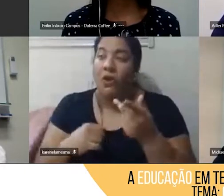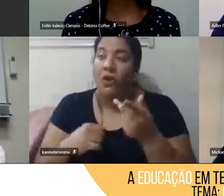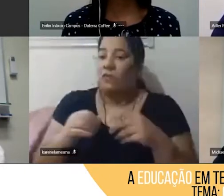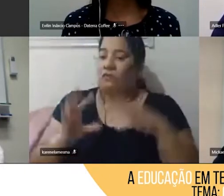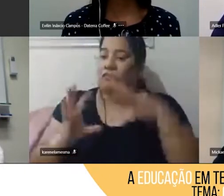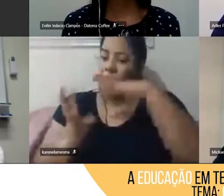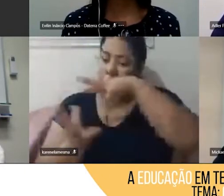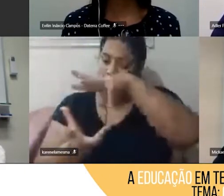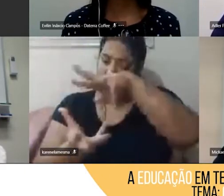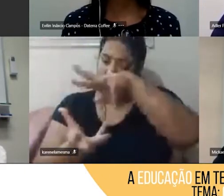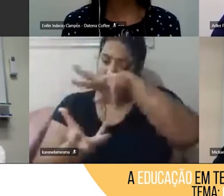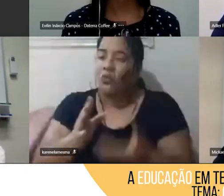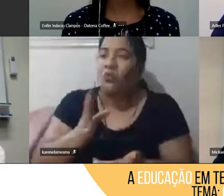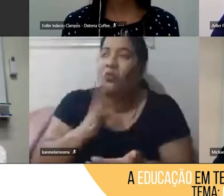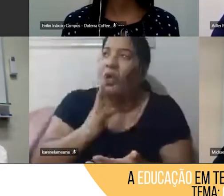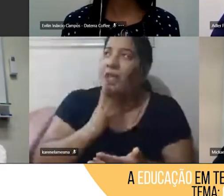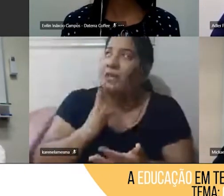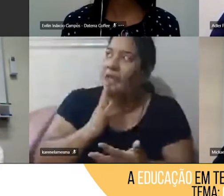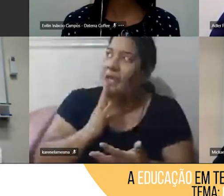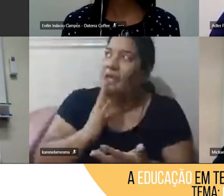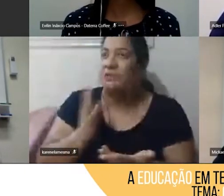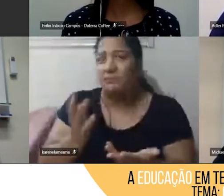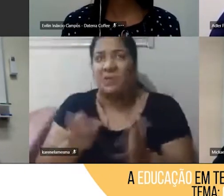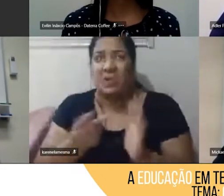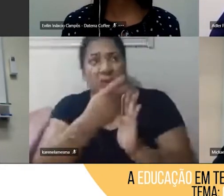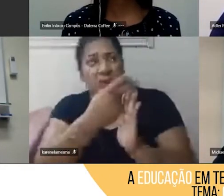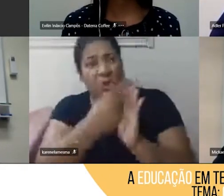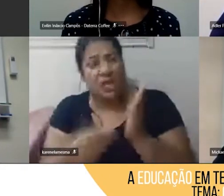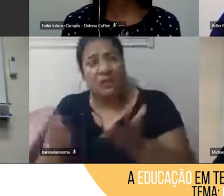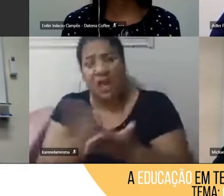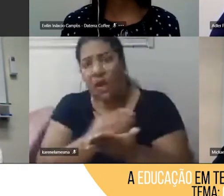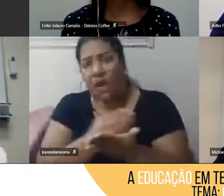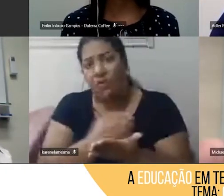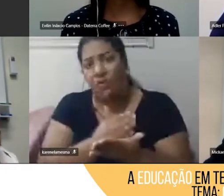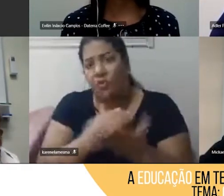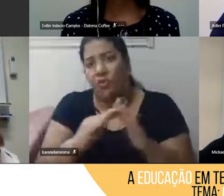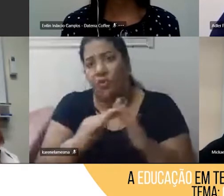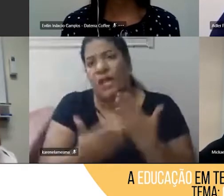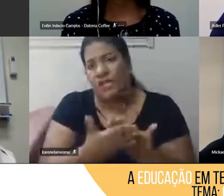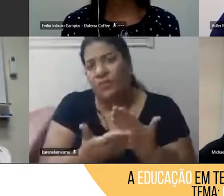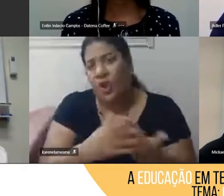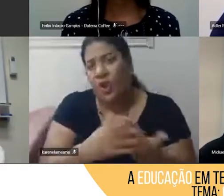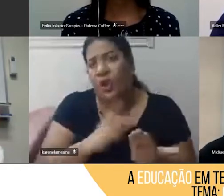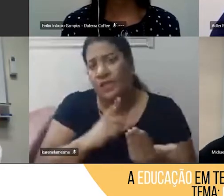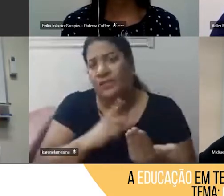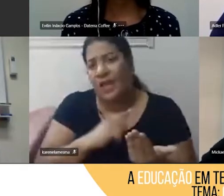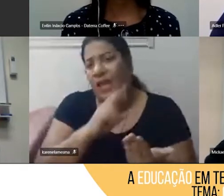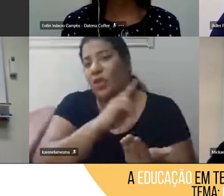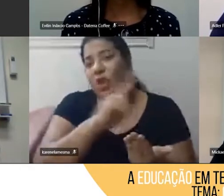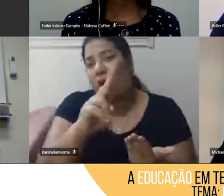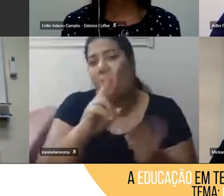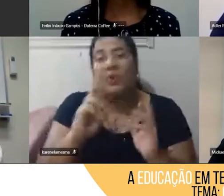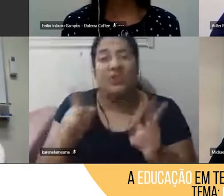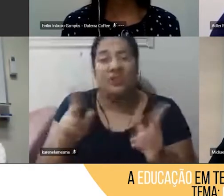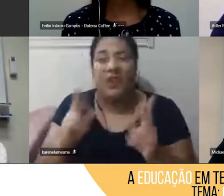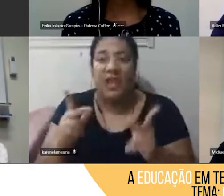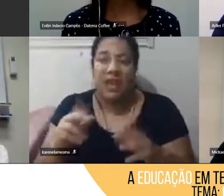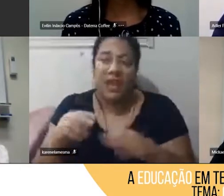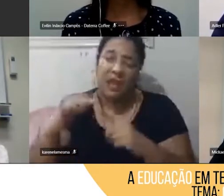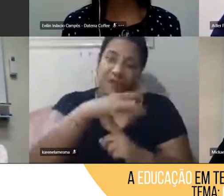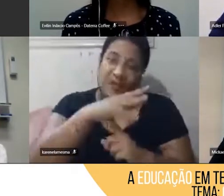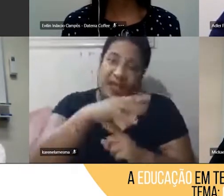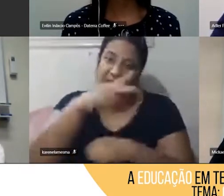nas escolas, algumas escolas chamam Feira das Nações, Festa das Nações, eu já vi com vários nomes.